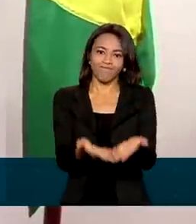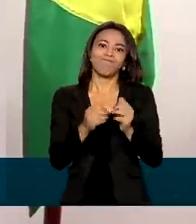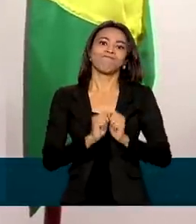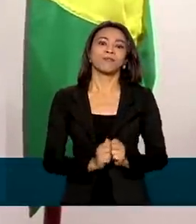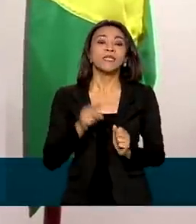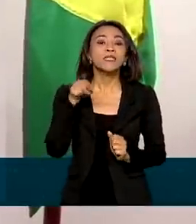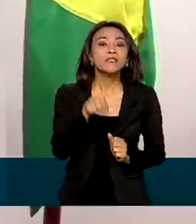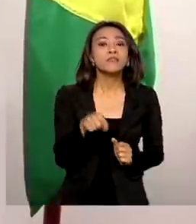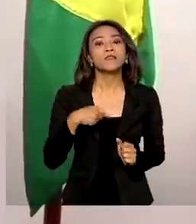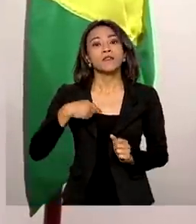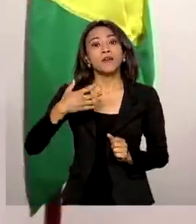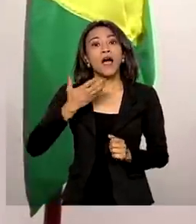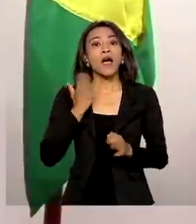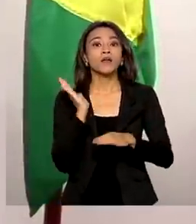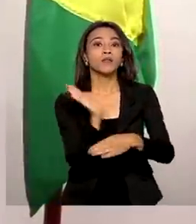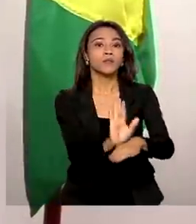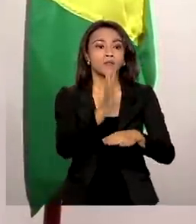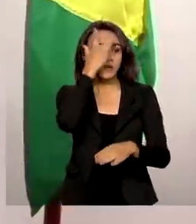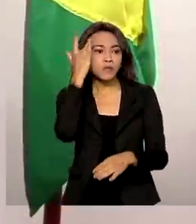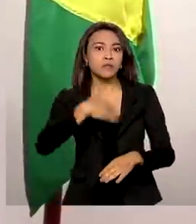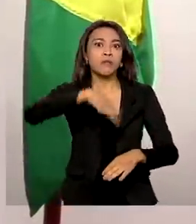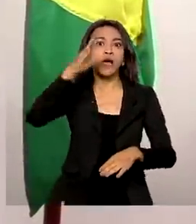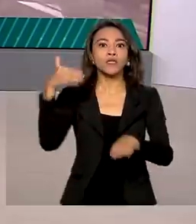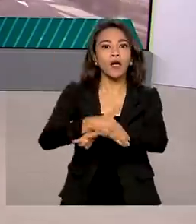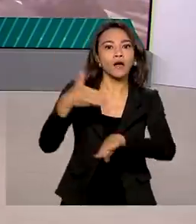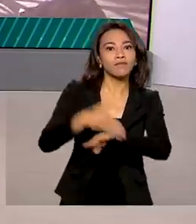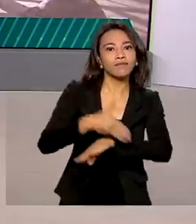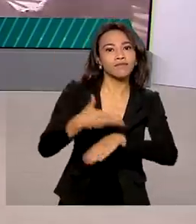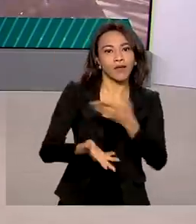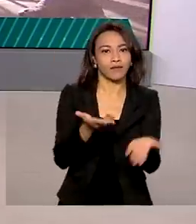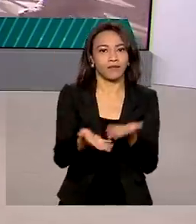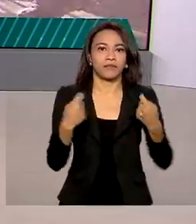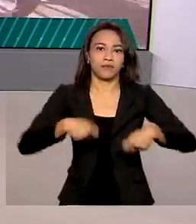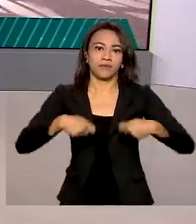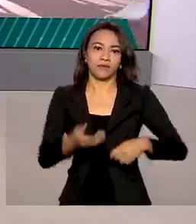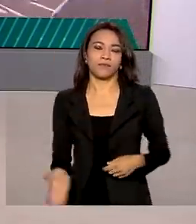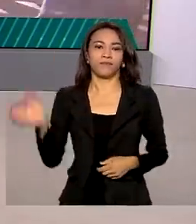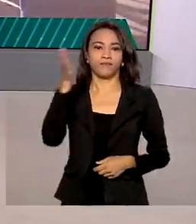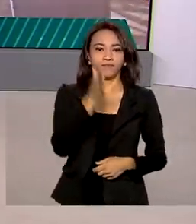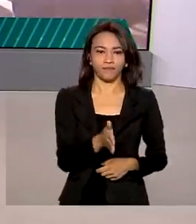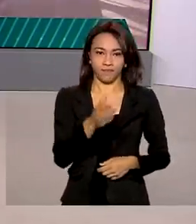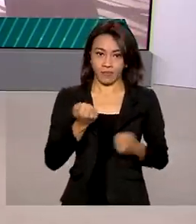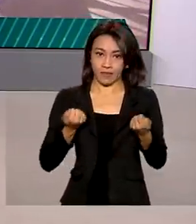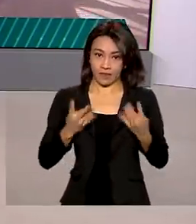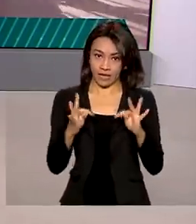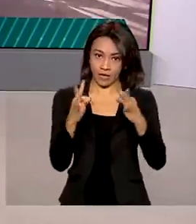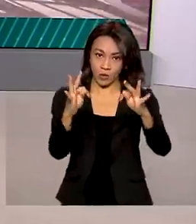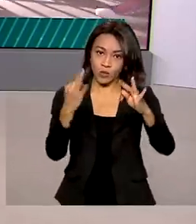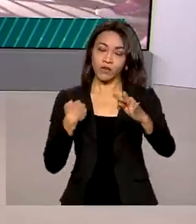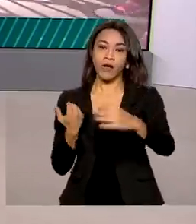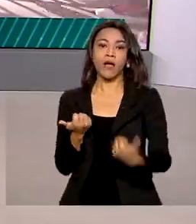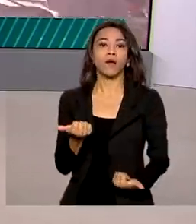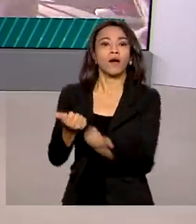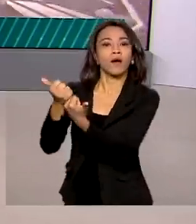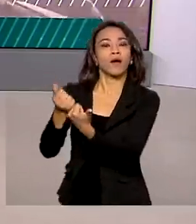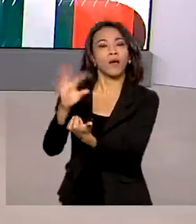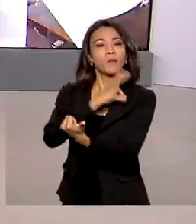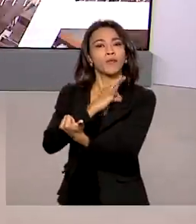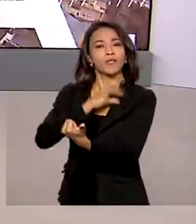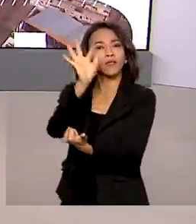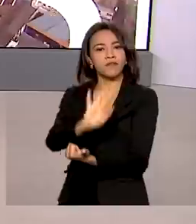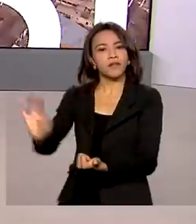mais necessitados e demandados pelos cidadãos. E a tecnologia vai ajudar a Polícia Rodoviária Federal a